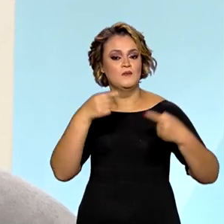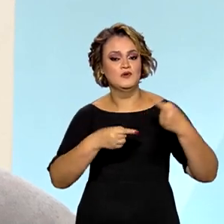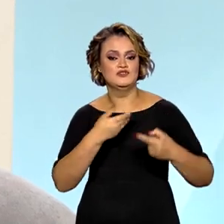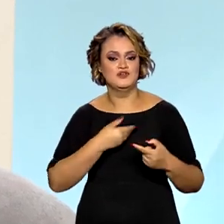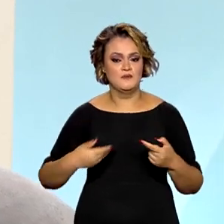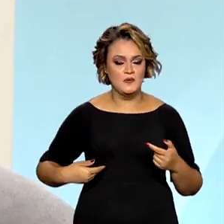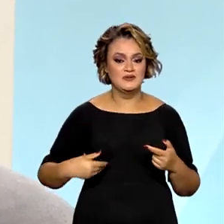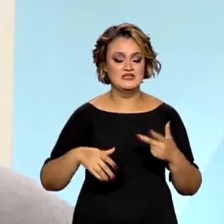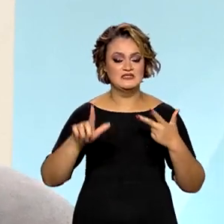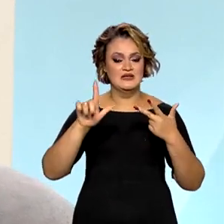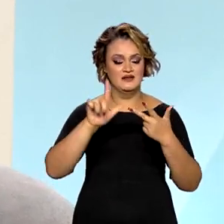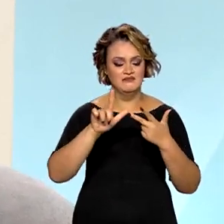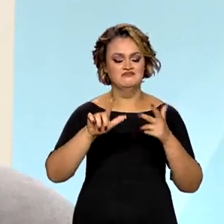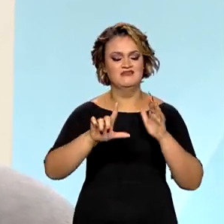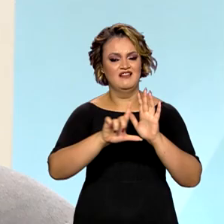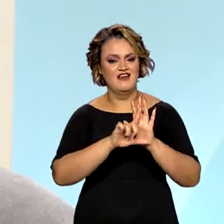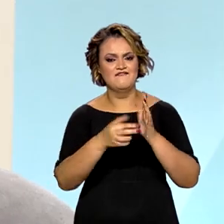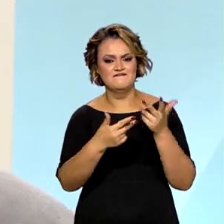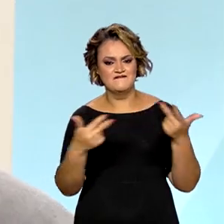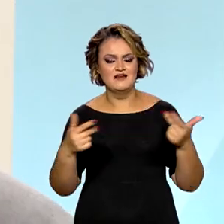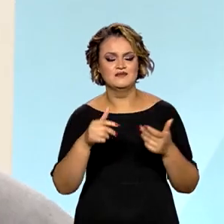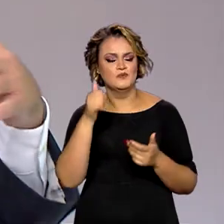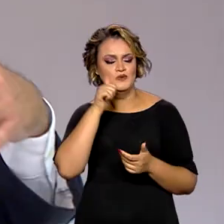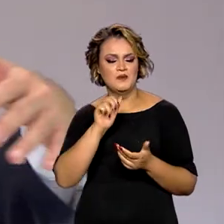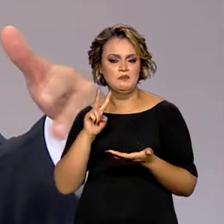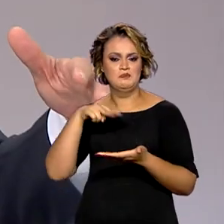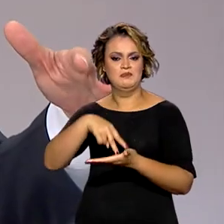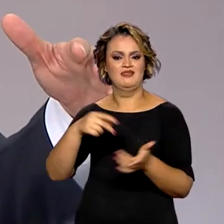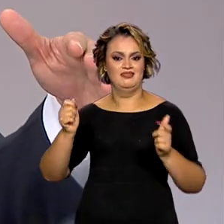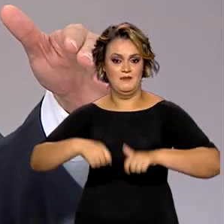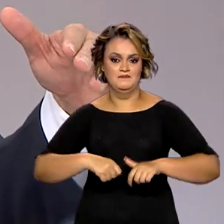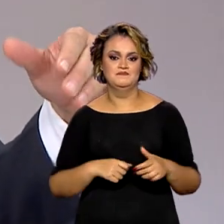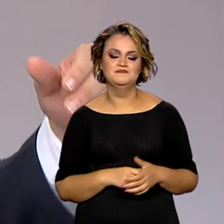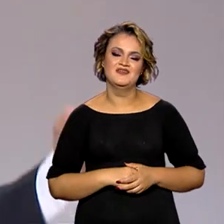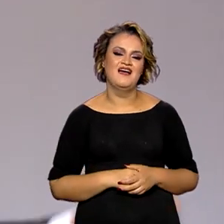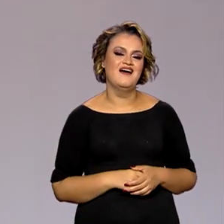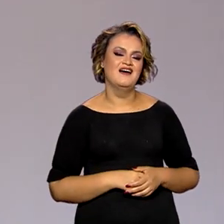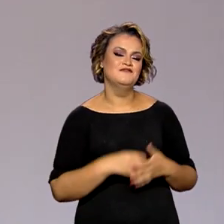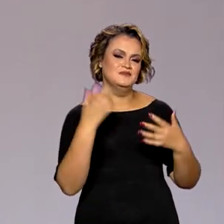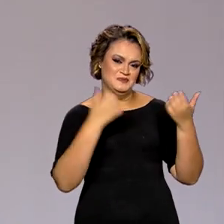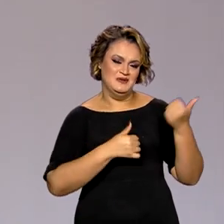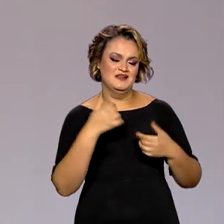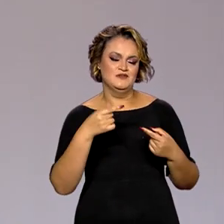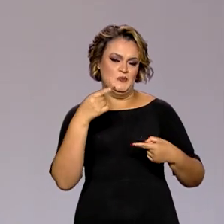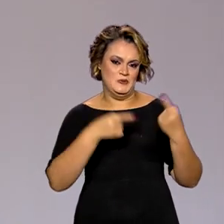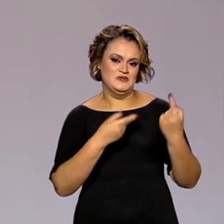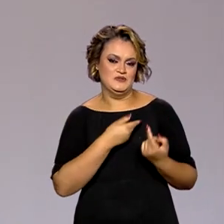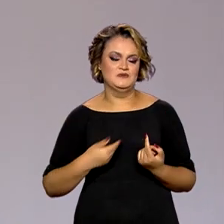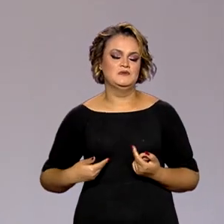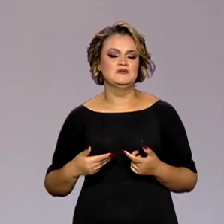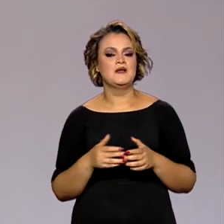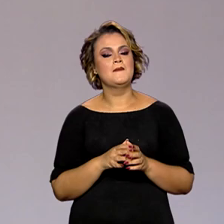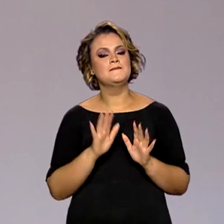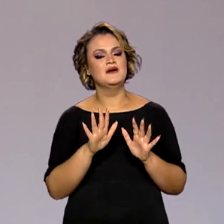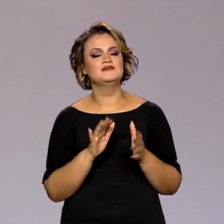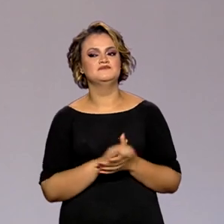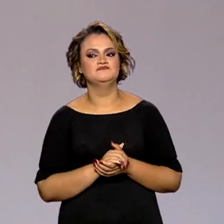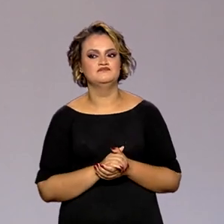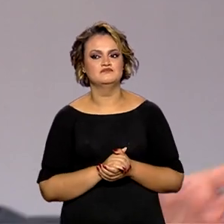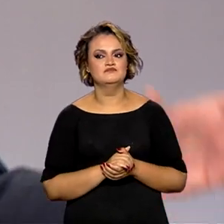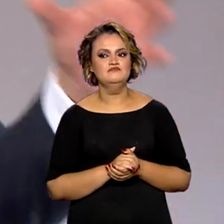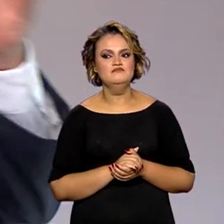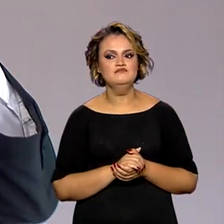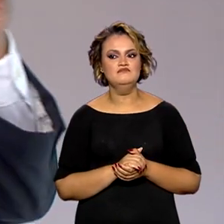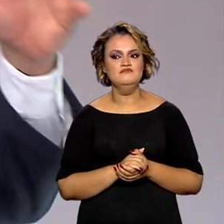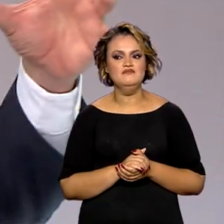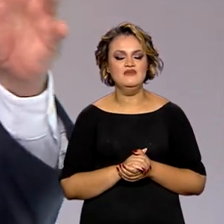legislações para garantir esses espaços da presença feminina. A gente vai falar aqui bastante sobre essas políticas públicas. Agora, pensando um pouco,